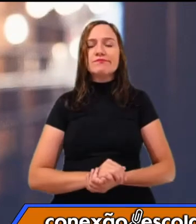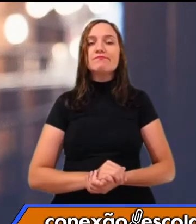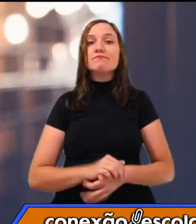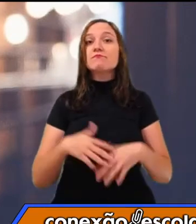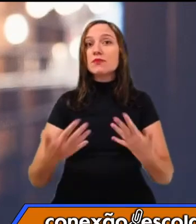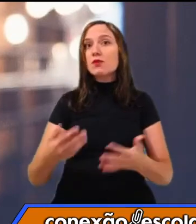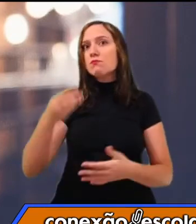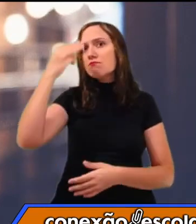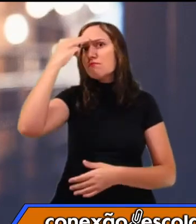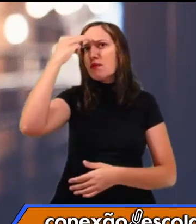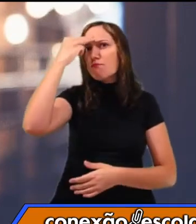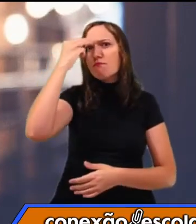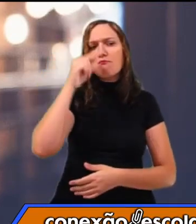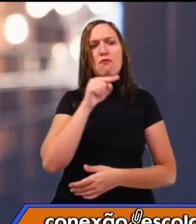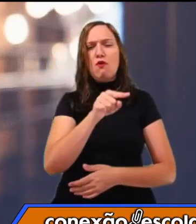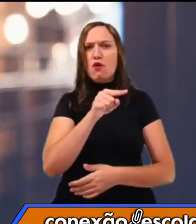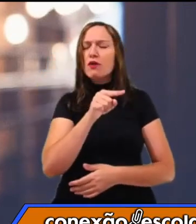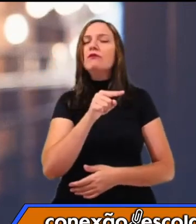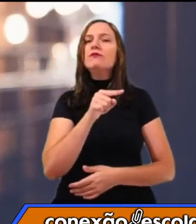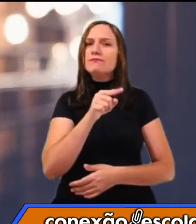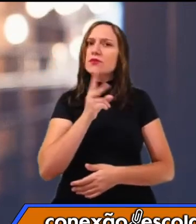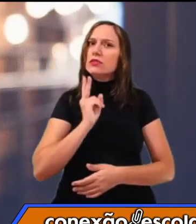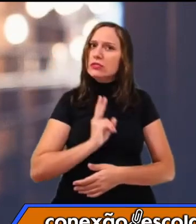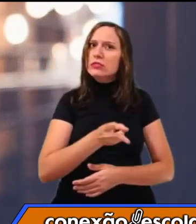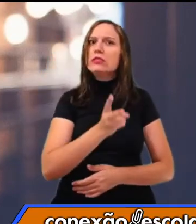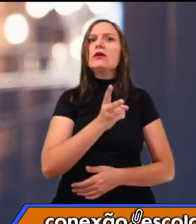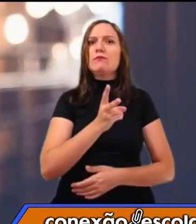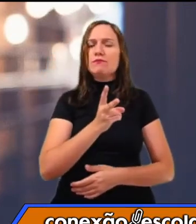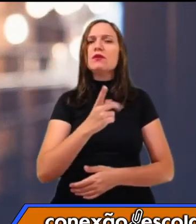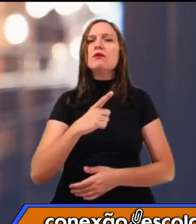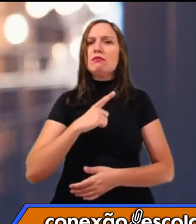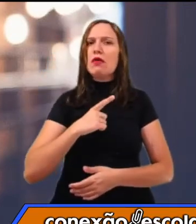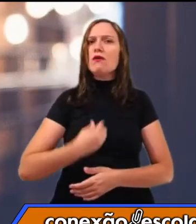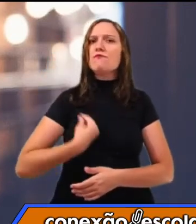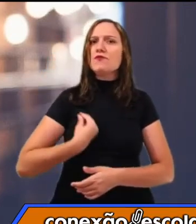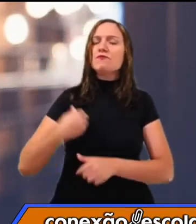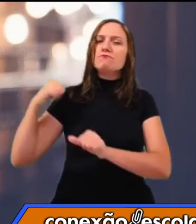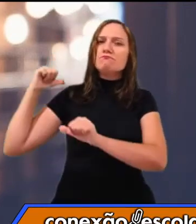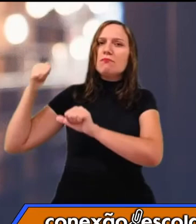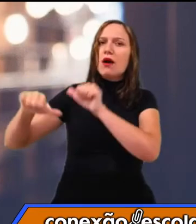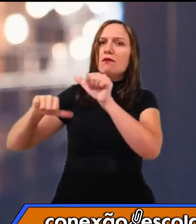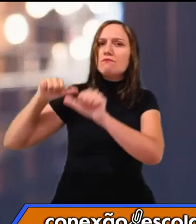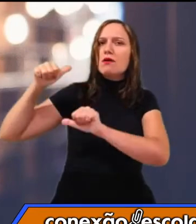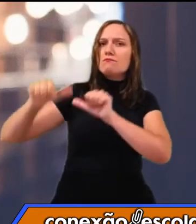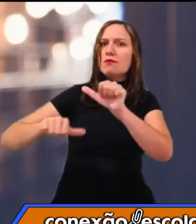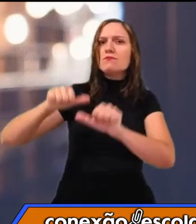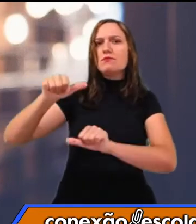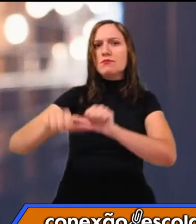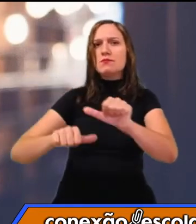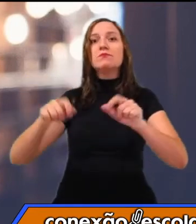elemento que está sempre em constante elaboração, né?